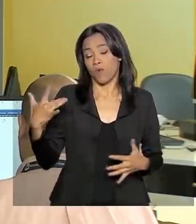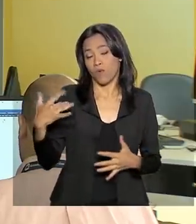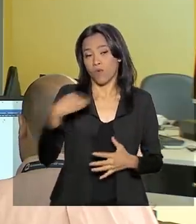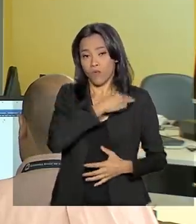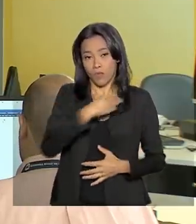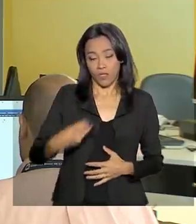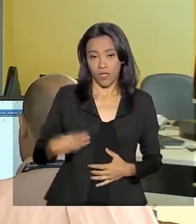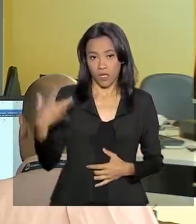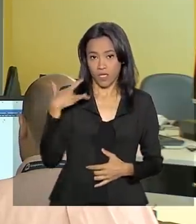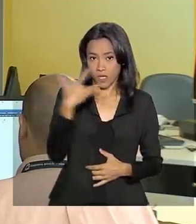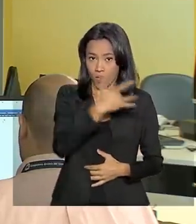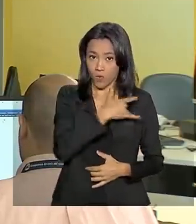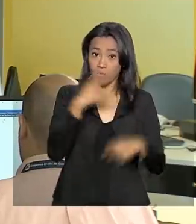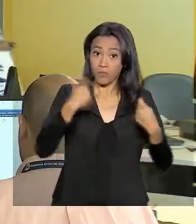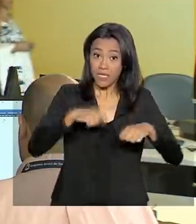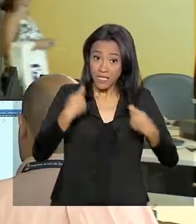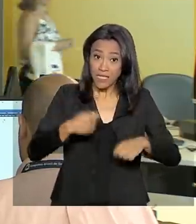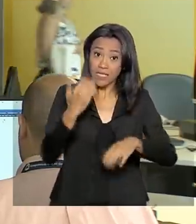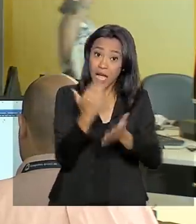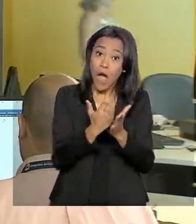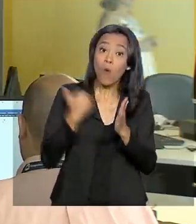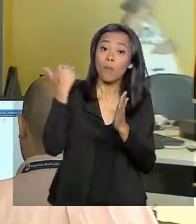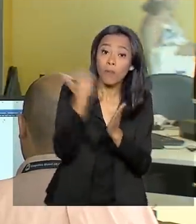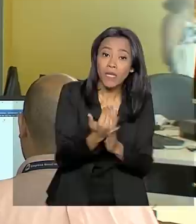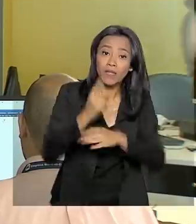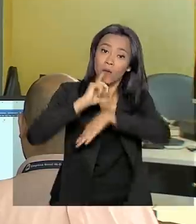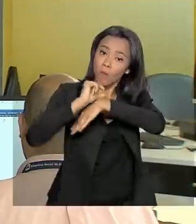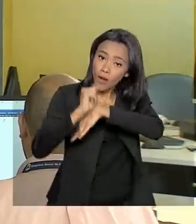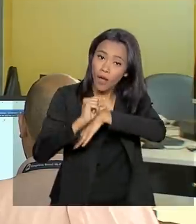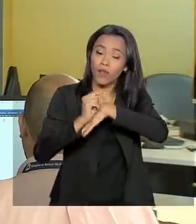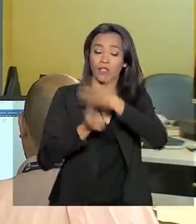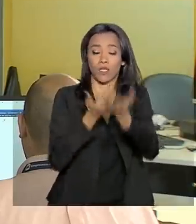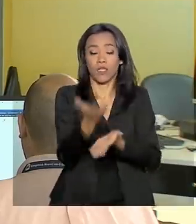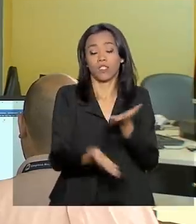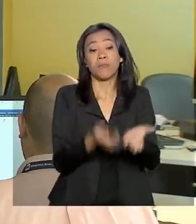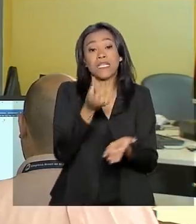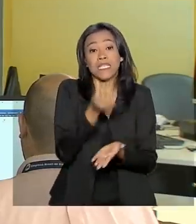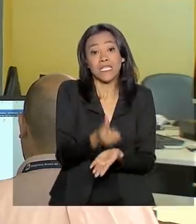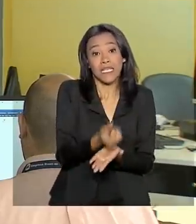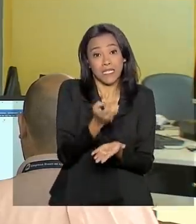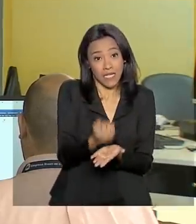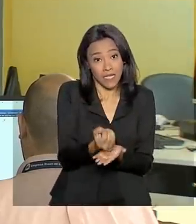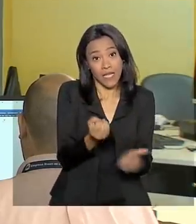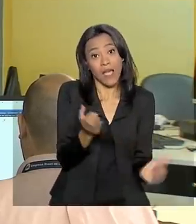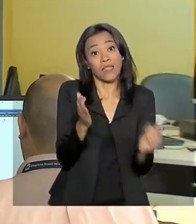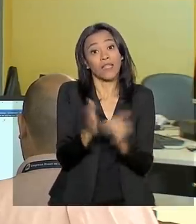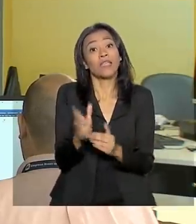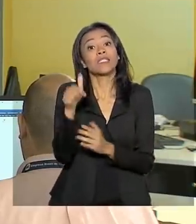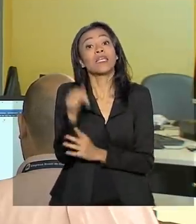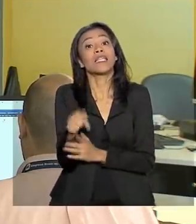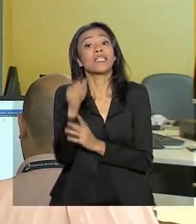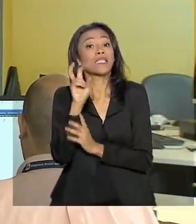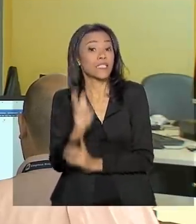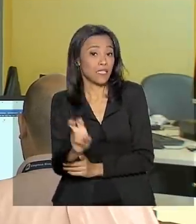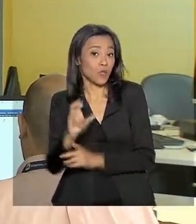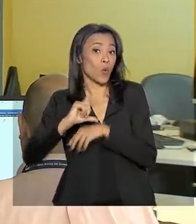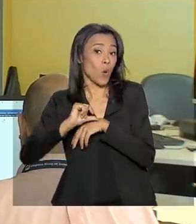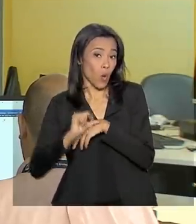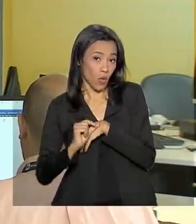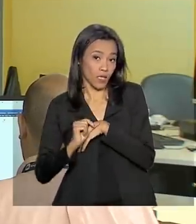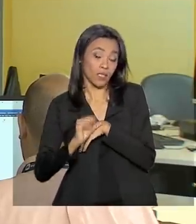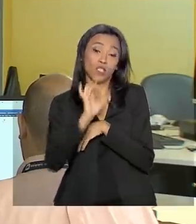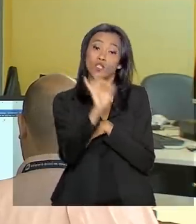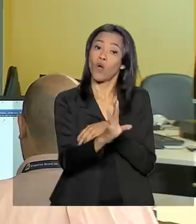receber as opções de estender a carga horária semanal para 60 horas e 75 horas. A maioria das unidades funciona